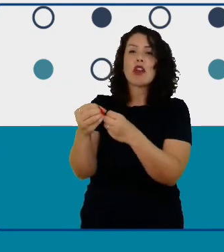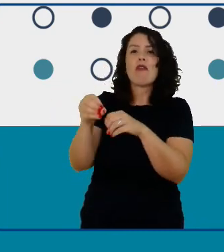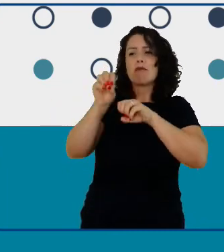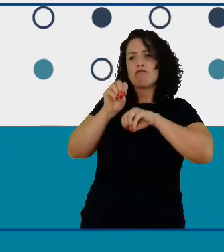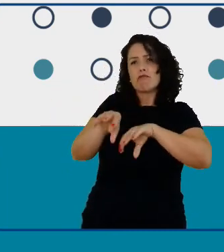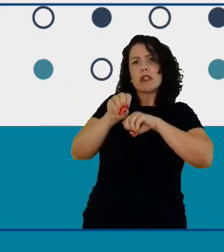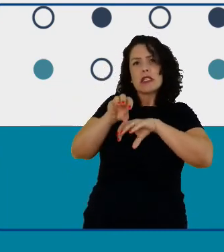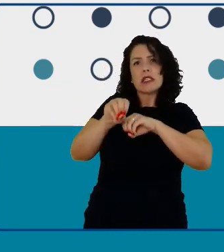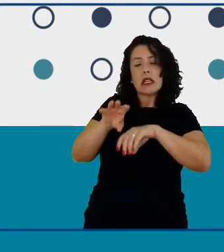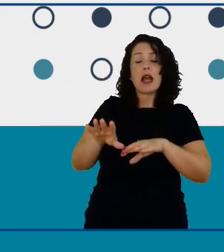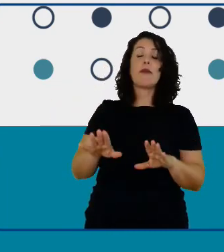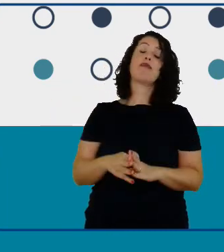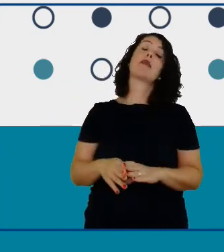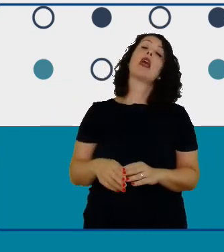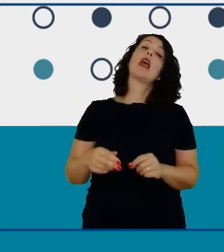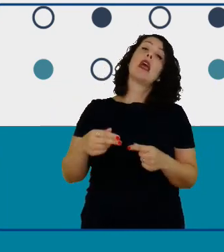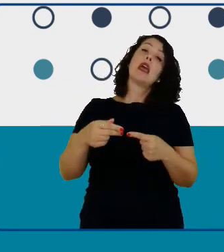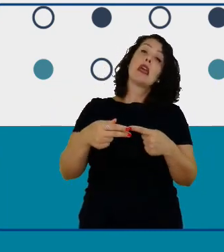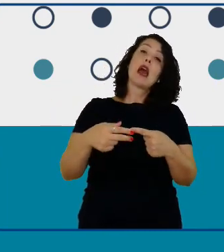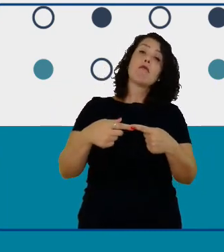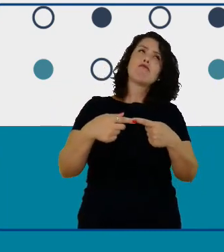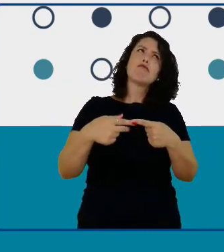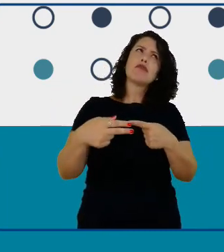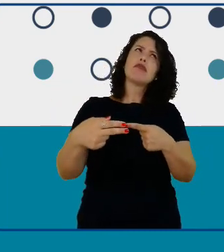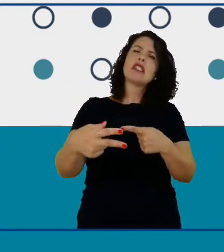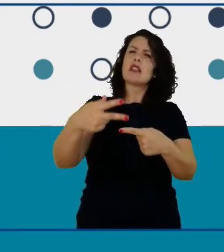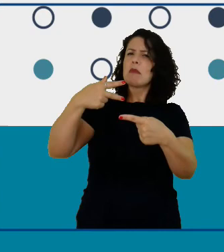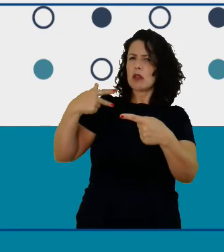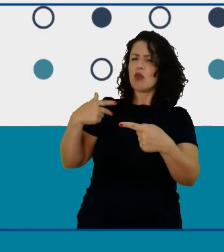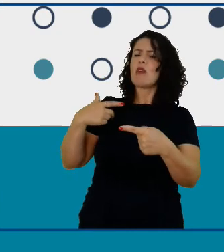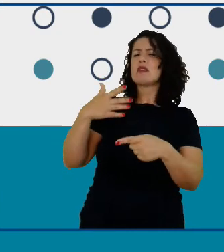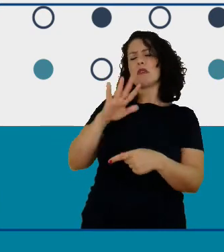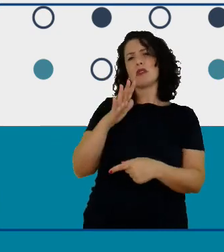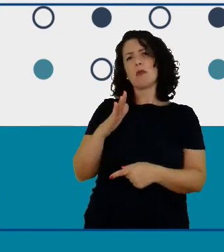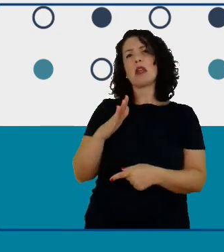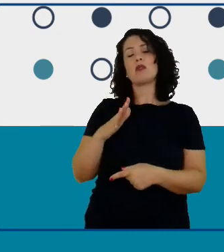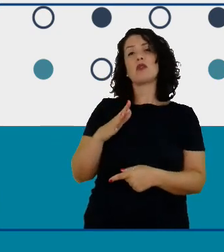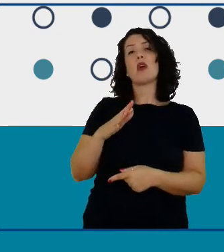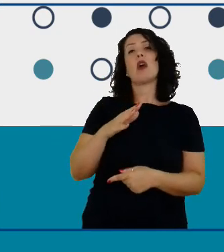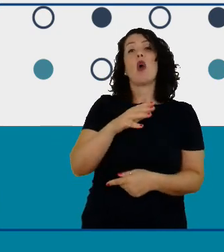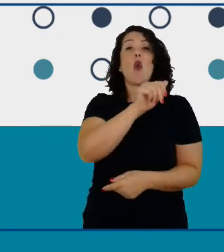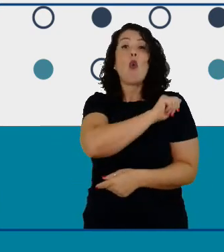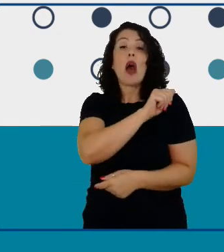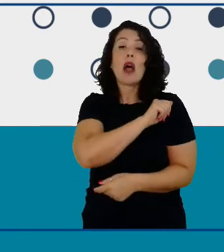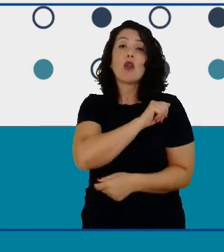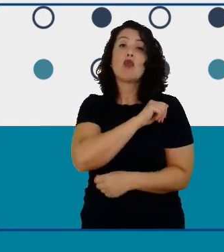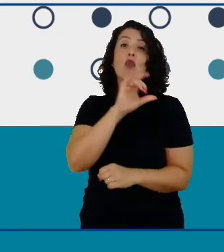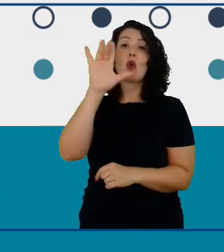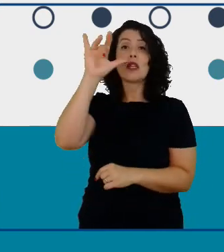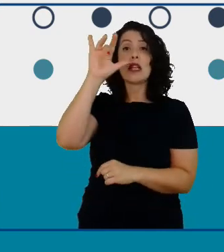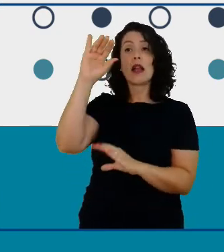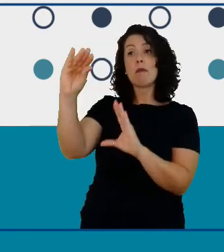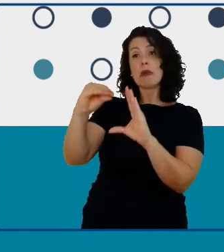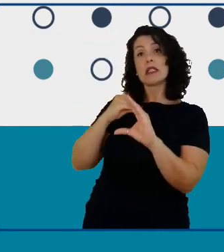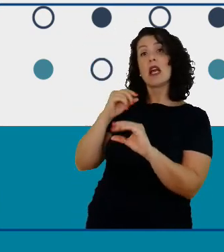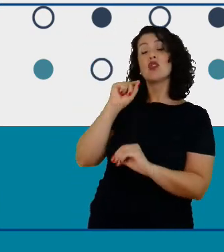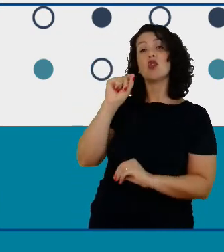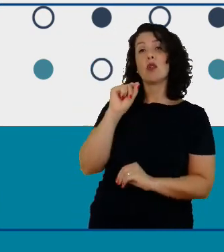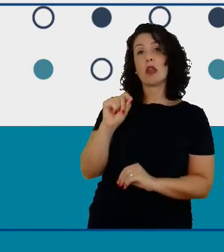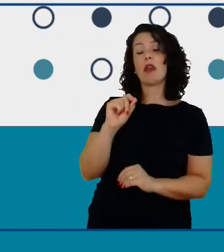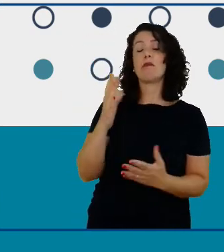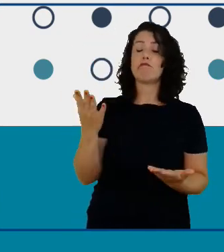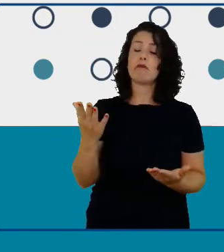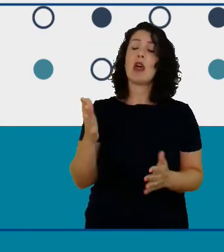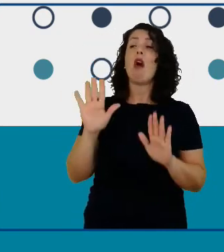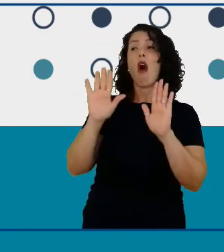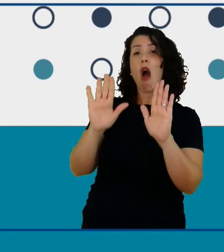duas semanas atrás o Juan me enviou uma mensagem no Instagram dizendo olha professora eles me chamam de professora que